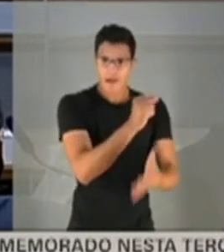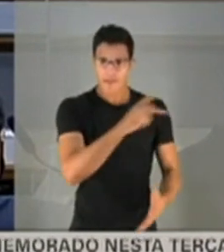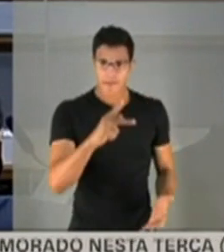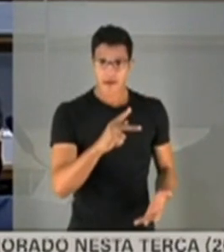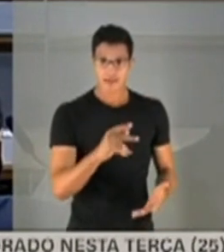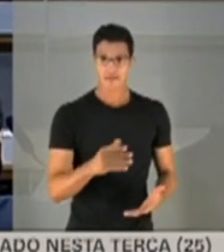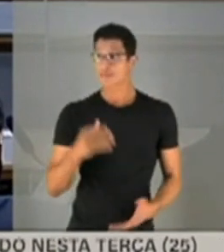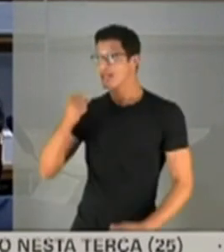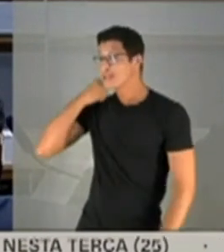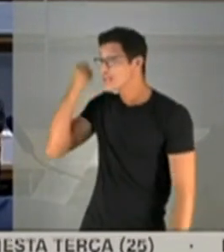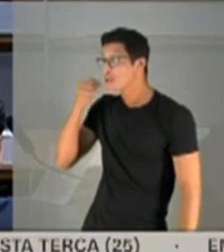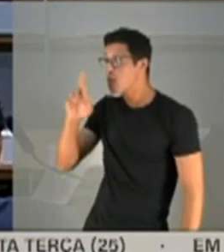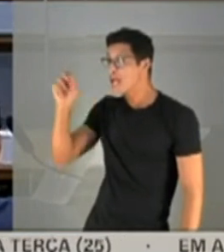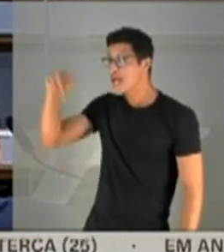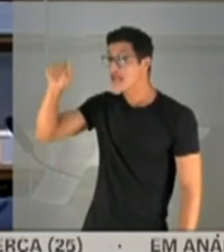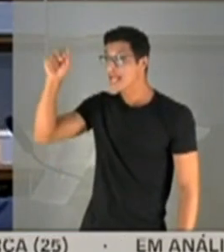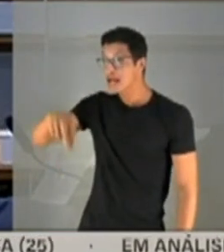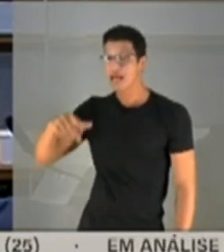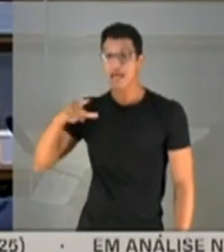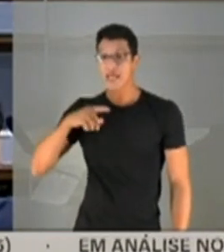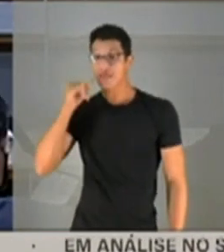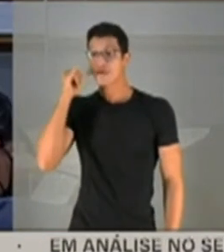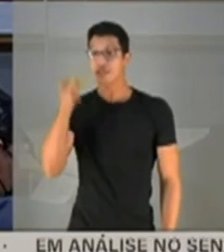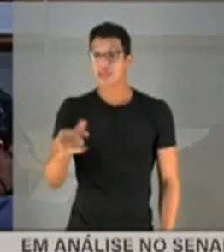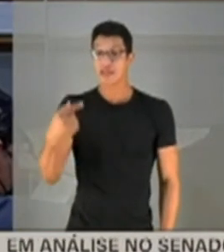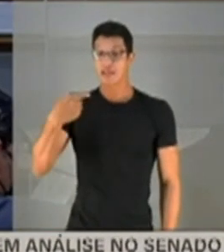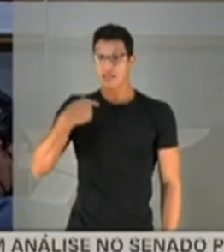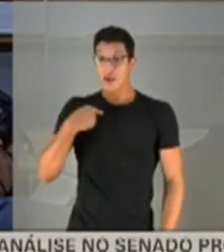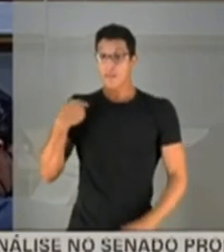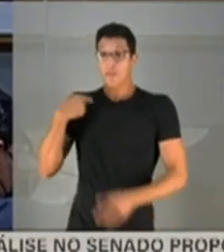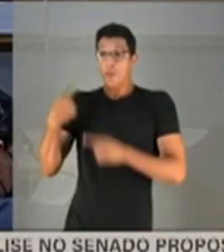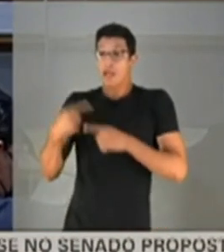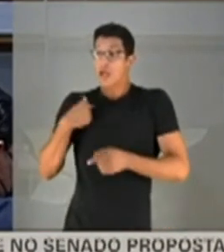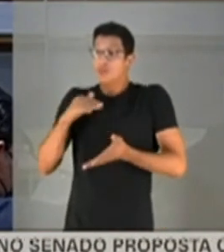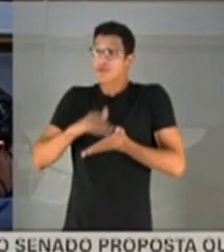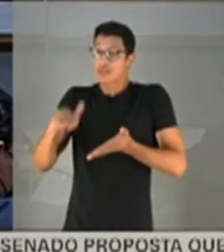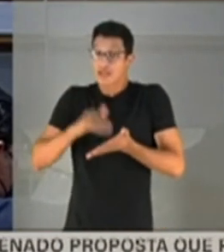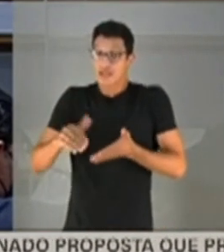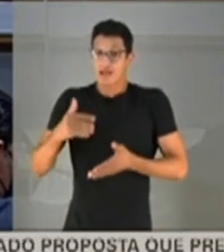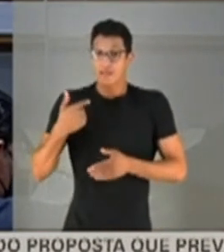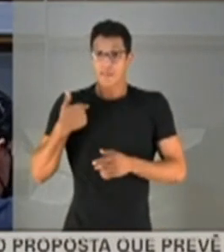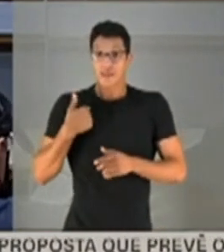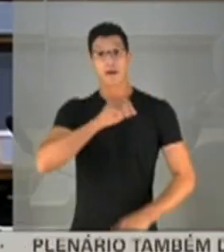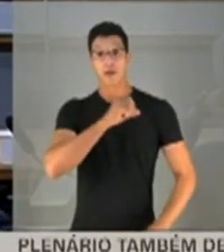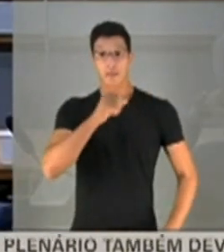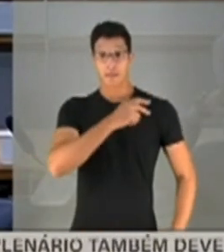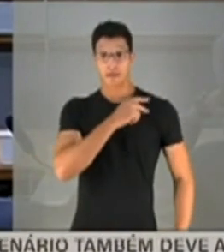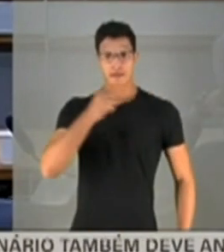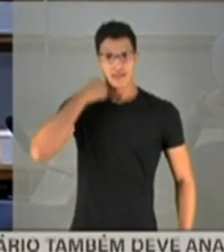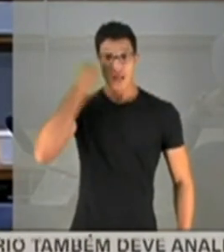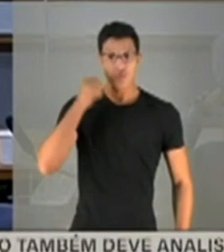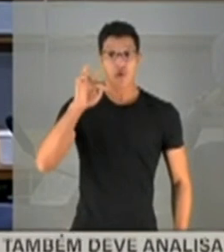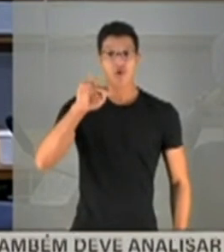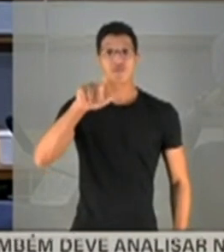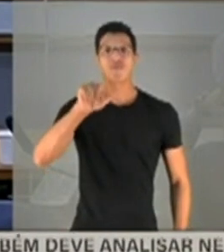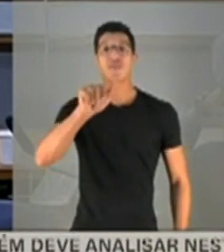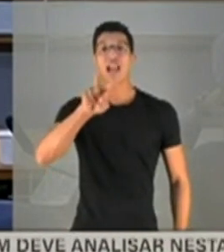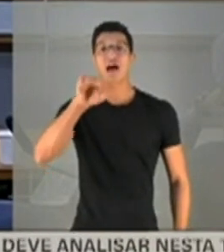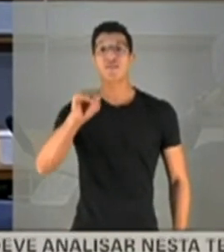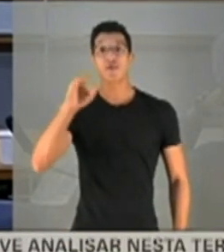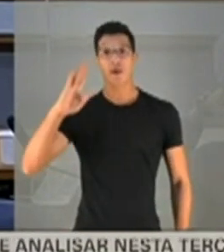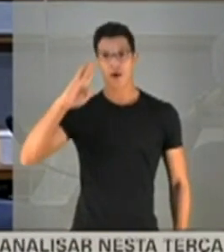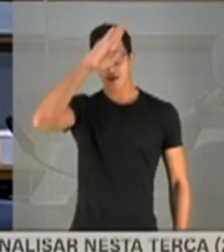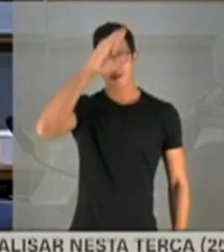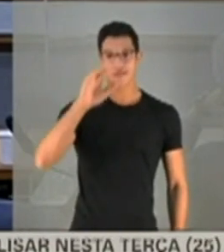inicio. Senador Renan, ele deve ter dito que foi eu, porque eu sou a secretária, mas eu não sou técnico. O senador Flávio